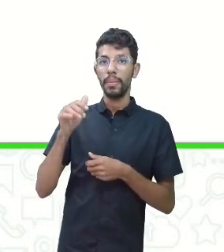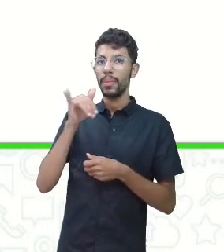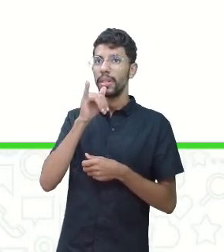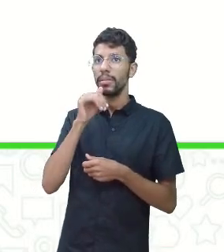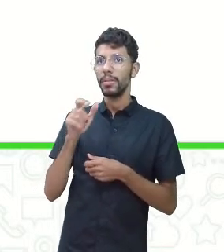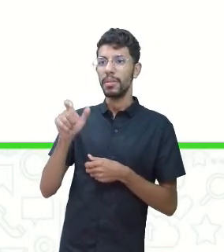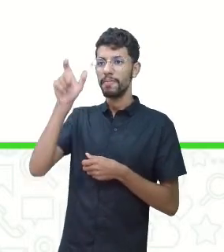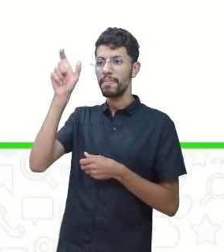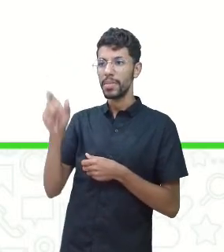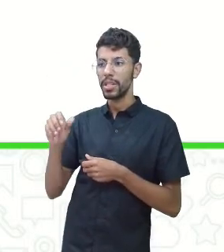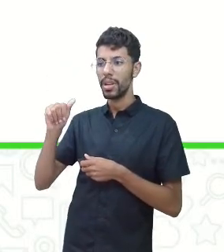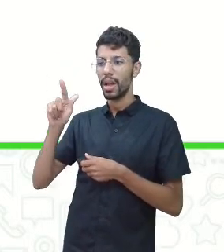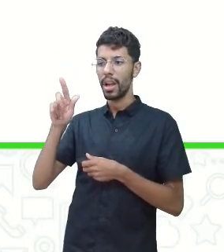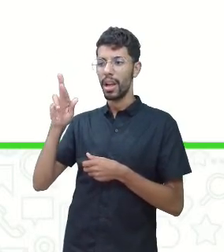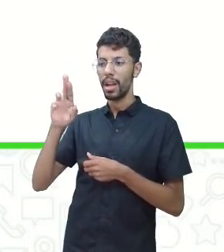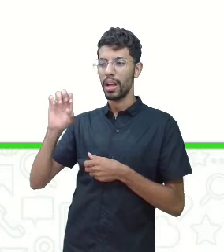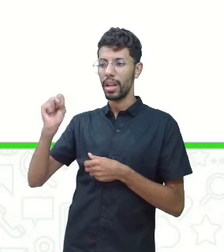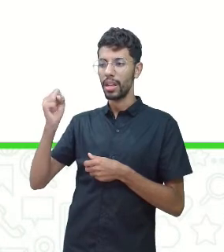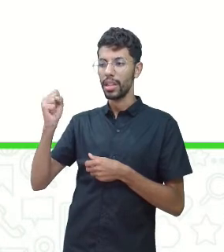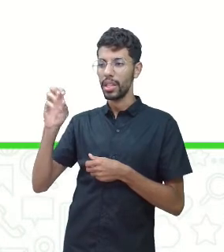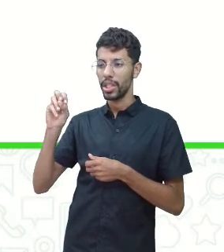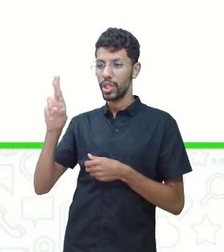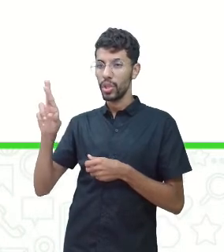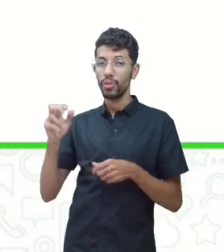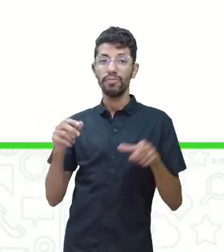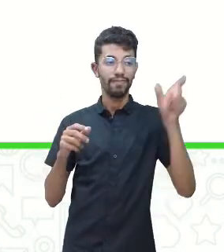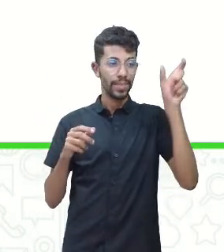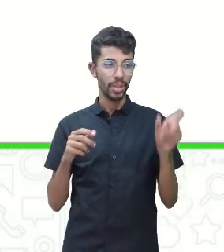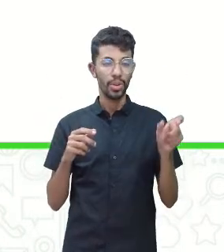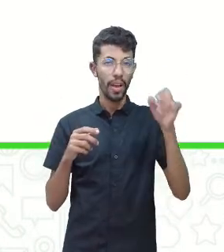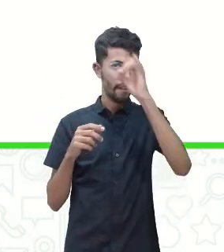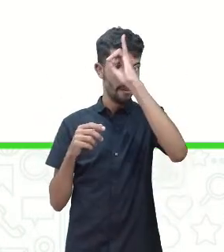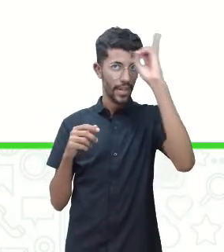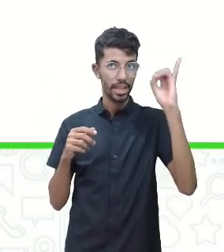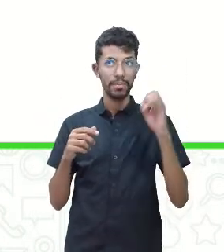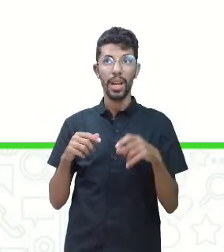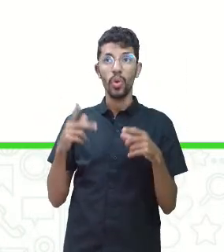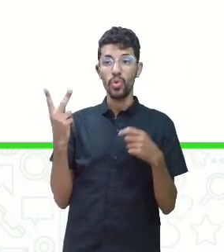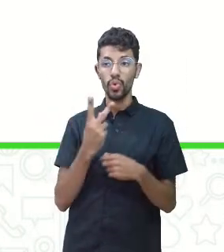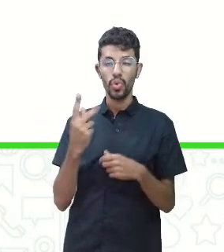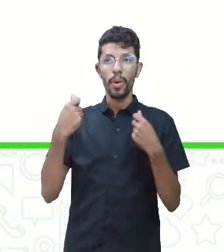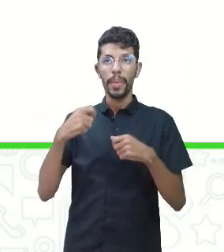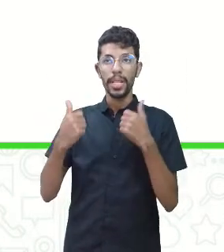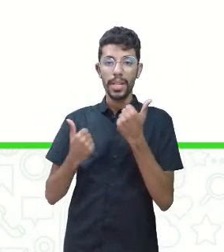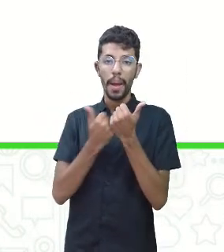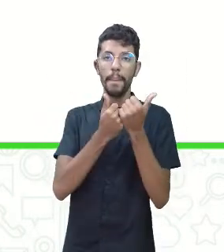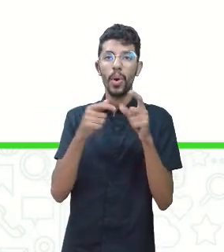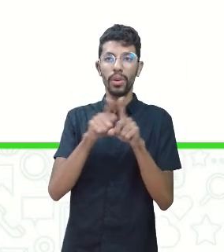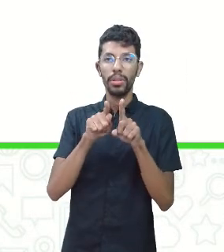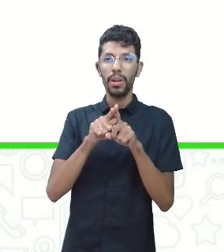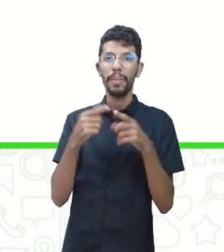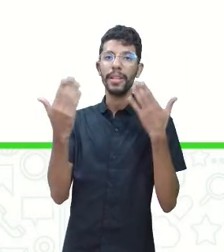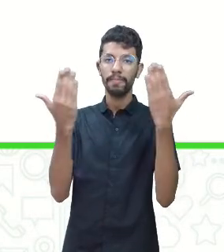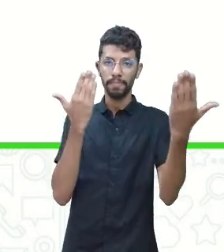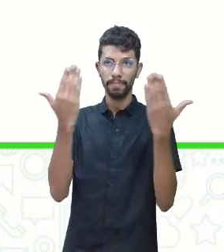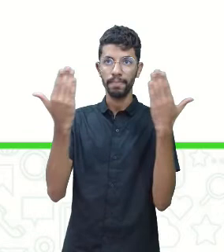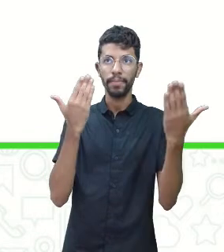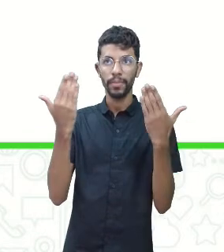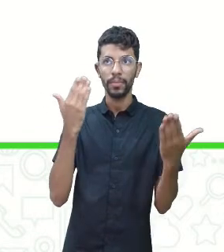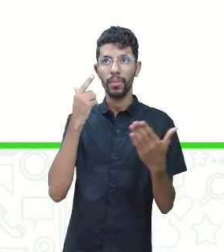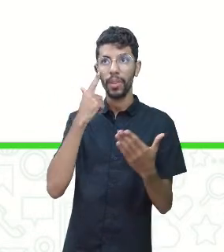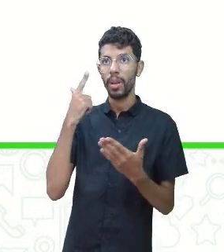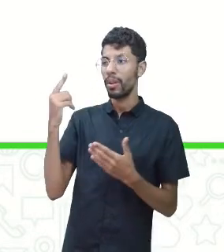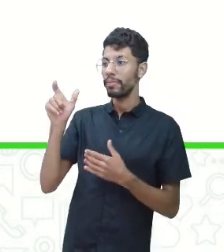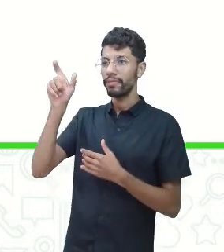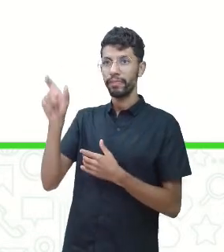precisam de apoio e acompanhamento psicológico. O agressor, para que seja